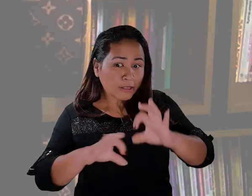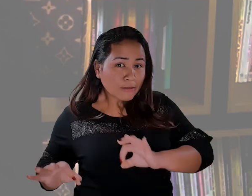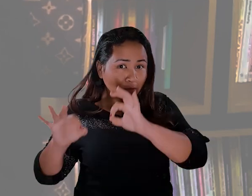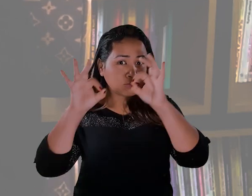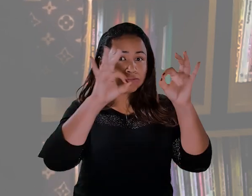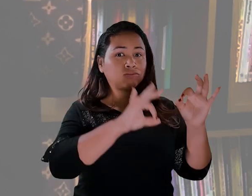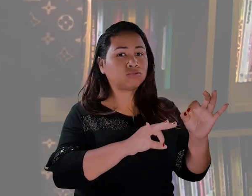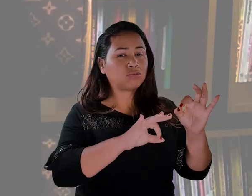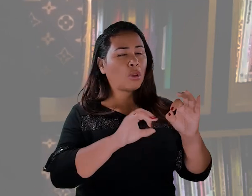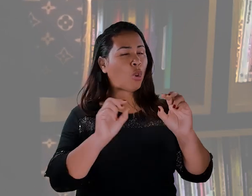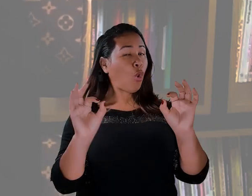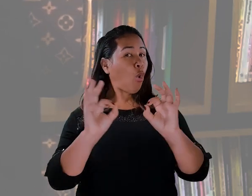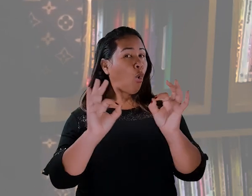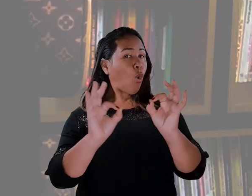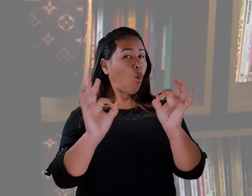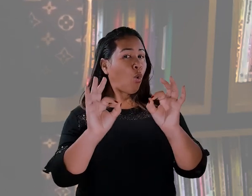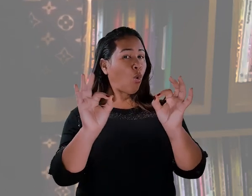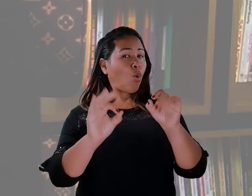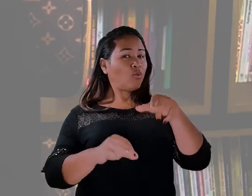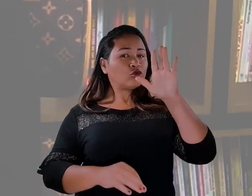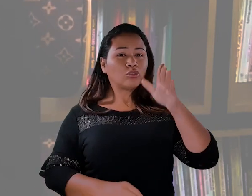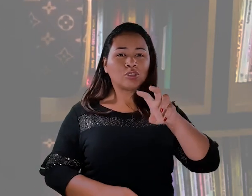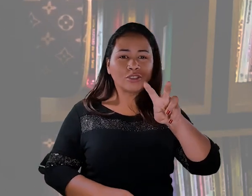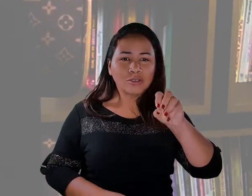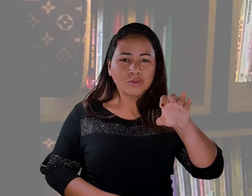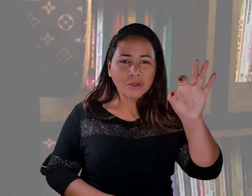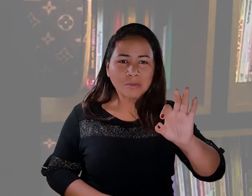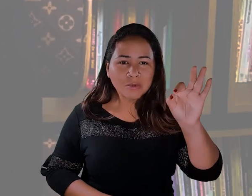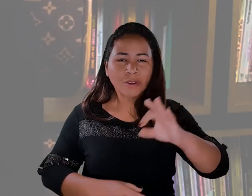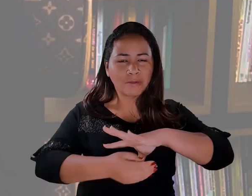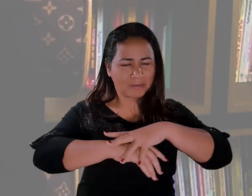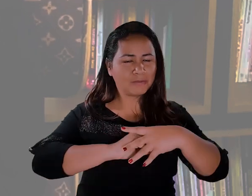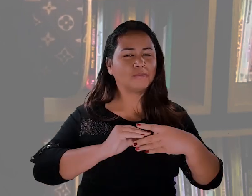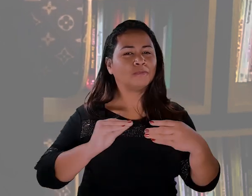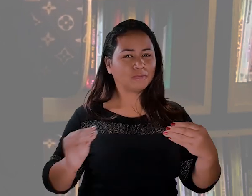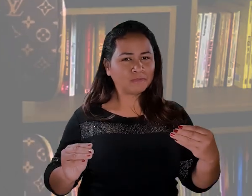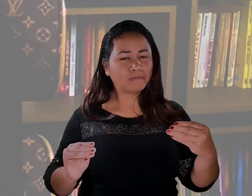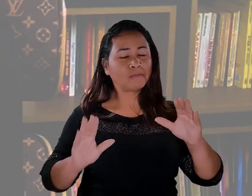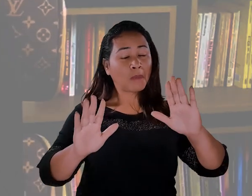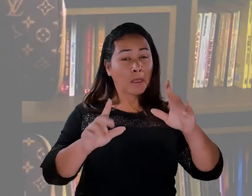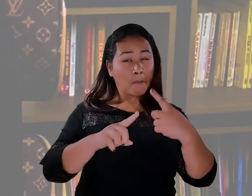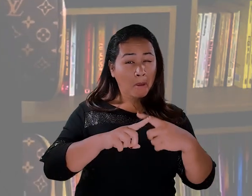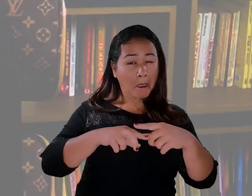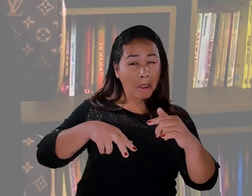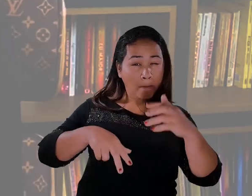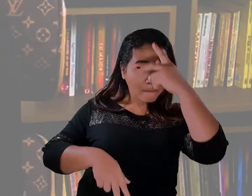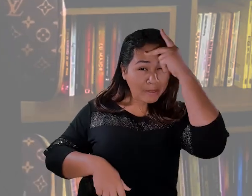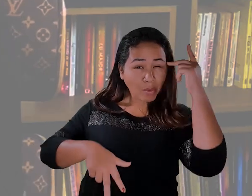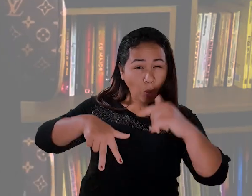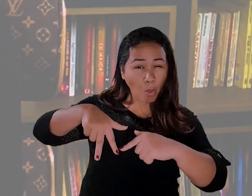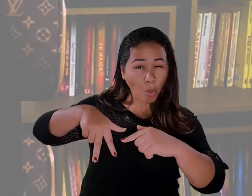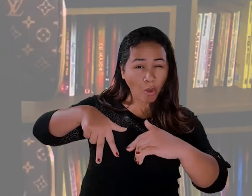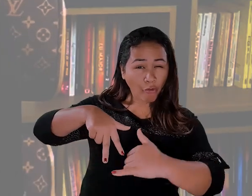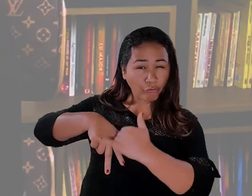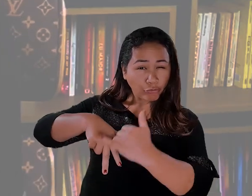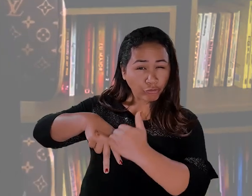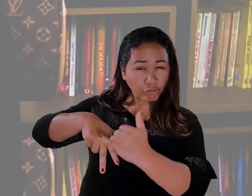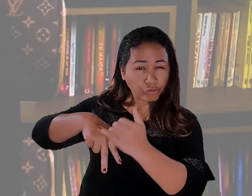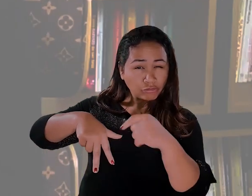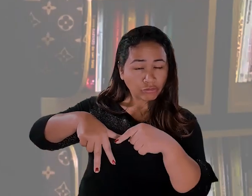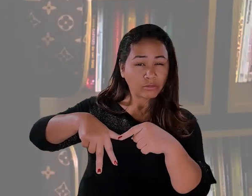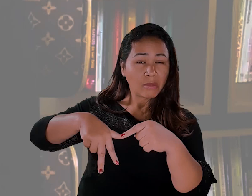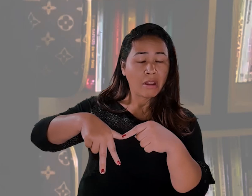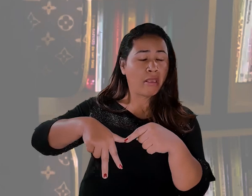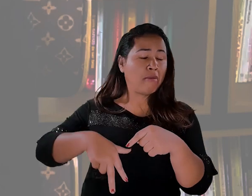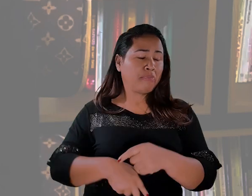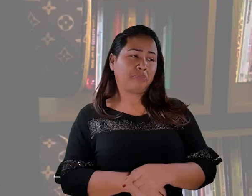ouvir. A vítima quer com que eu diga, tadinha de você. Olha o que fizeram com você. Ela quer isso. Porque isso alimenta a química dela.